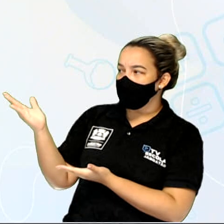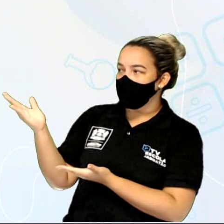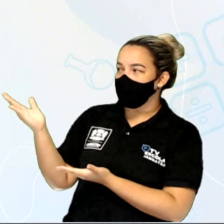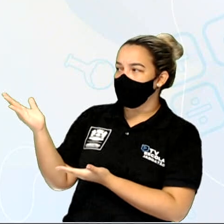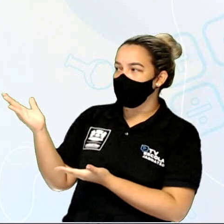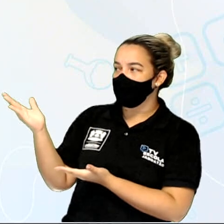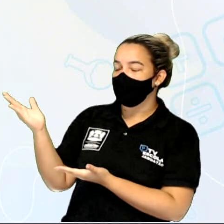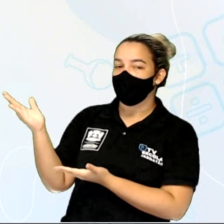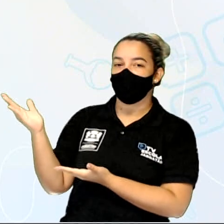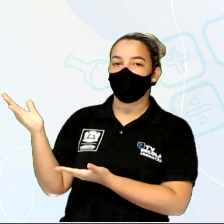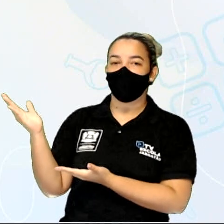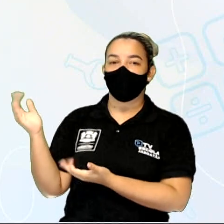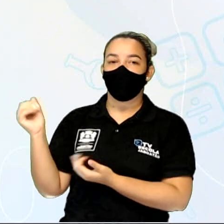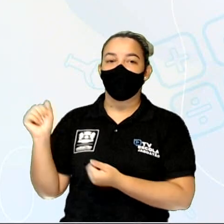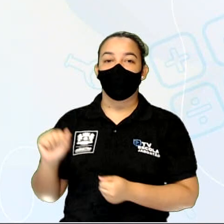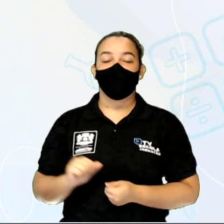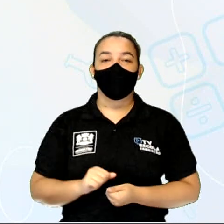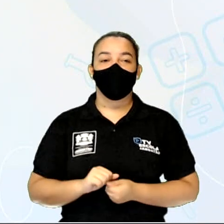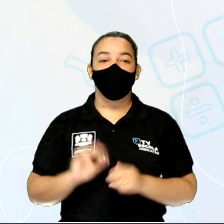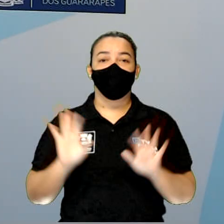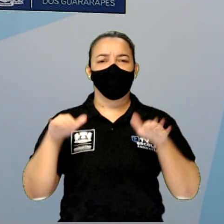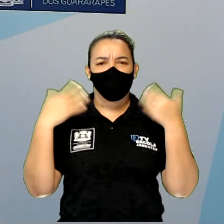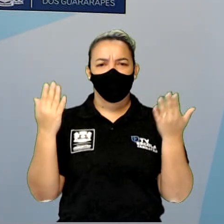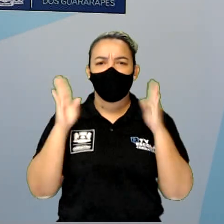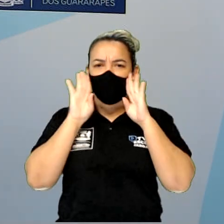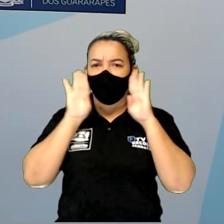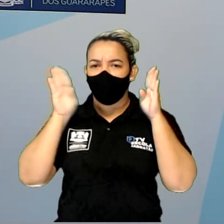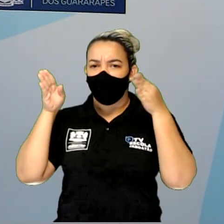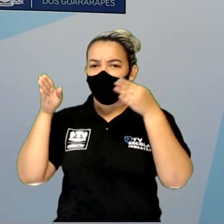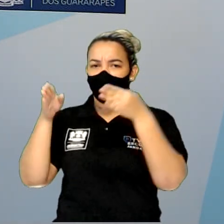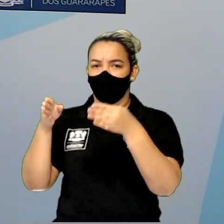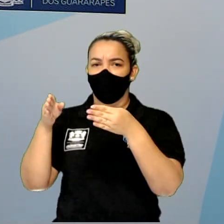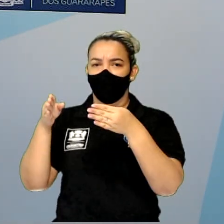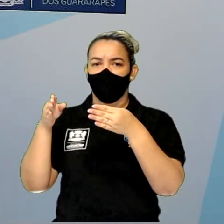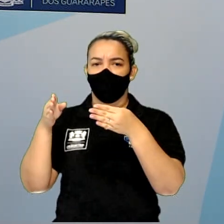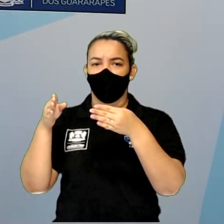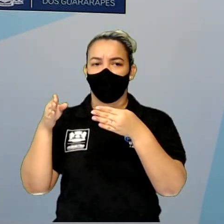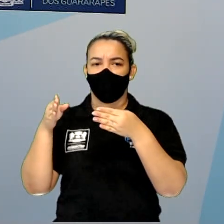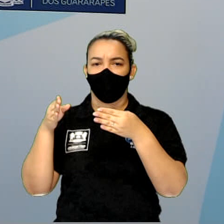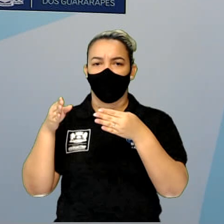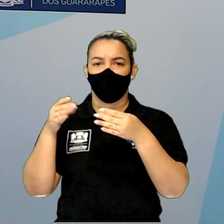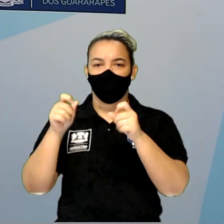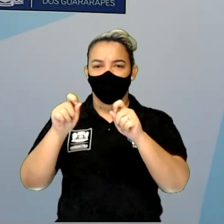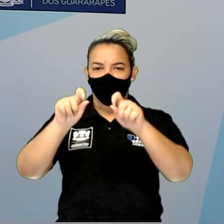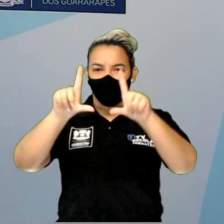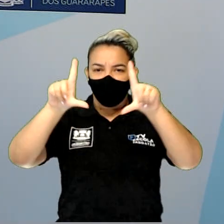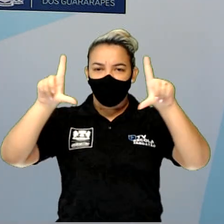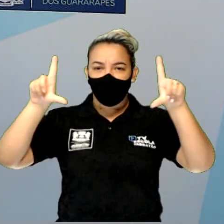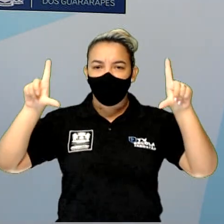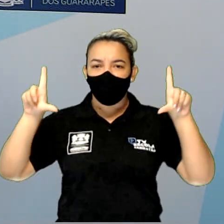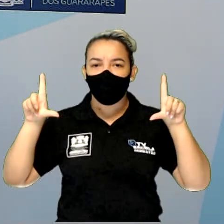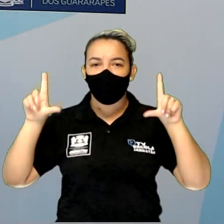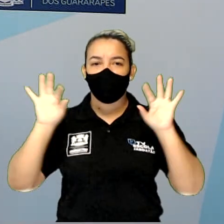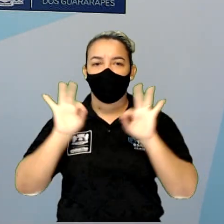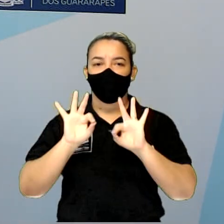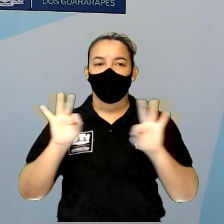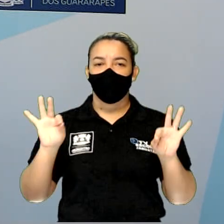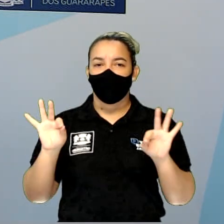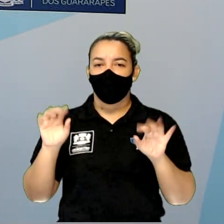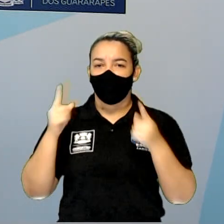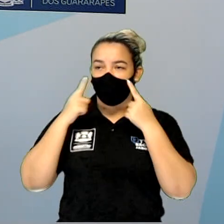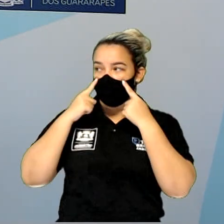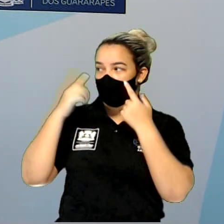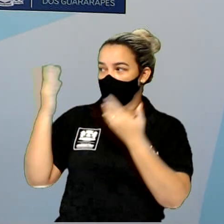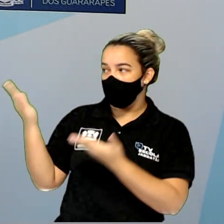Então, dá um foco aqui para a gente, por favor, dividindo com o slide. Isso, perfeito. Então, nessa área aqui,